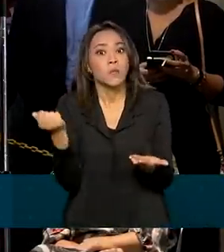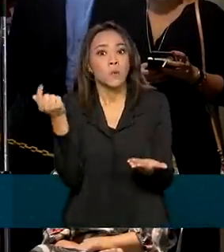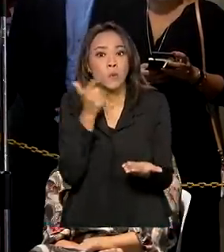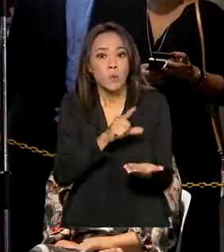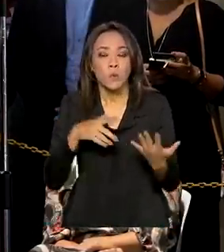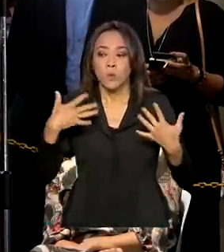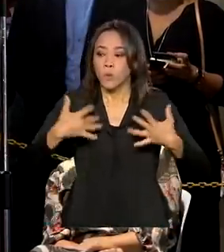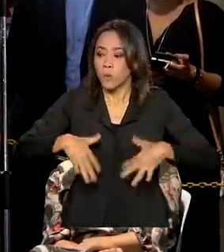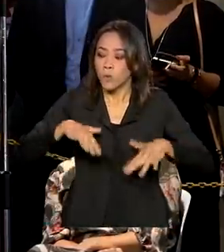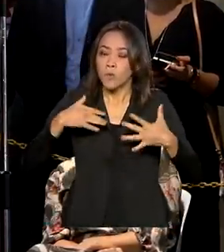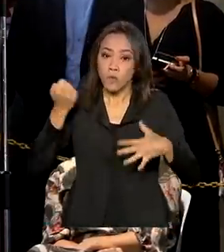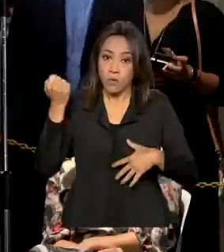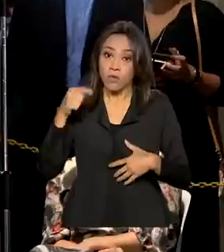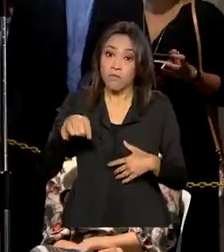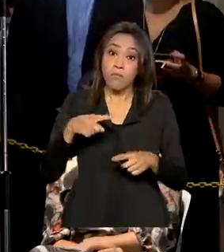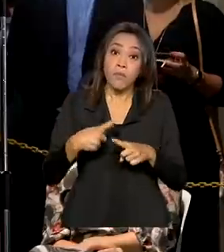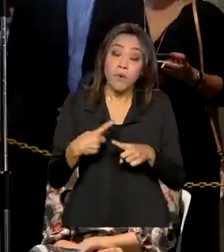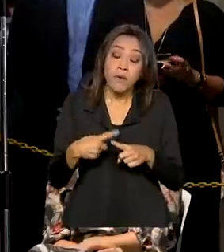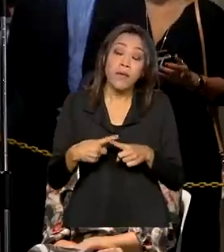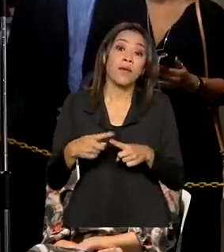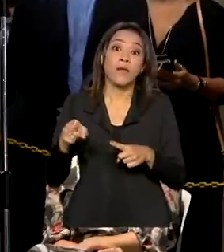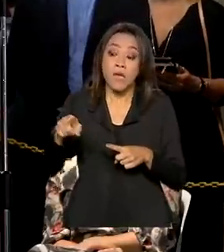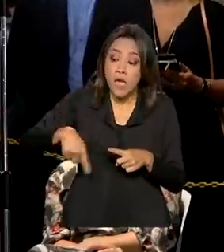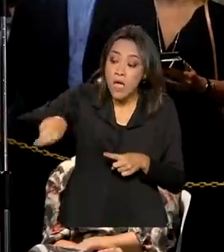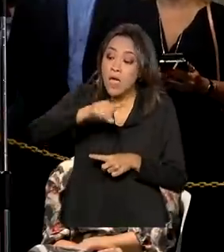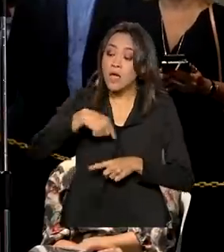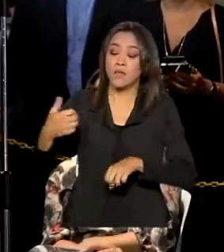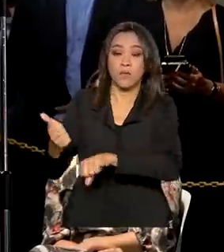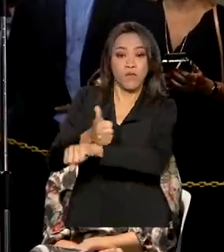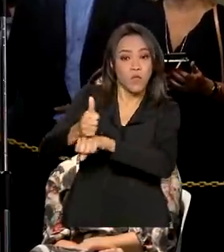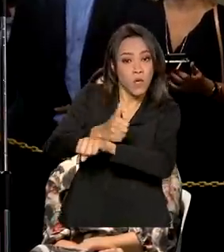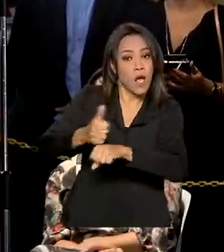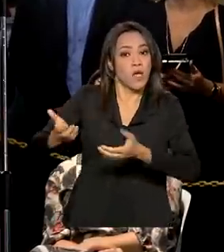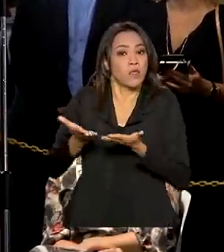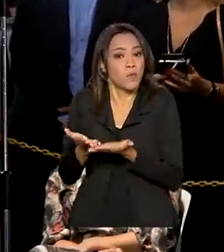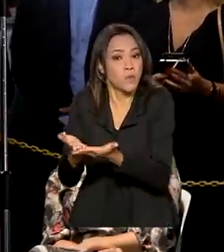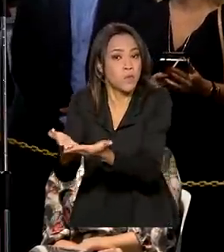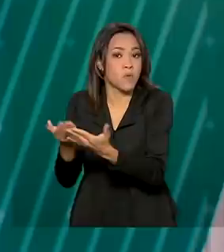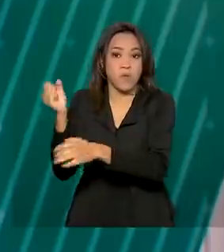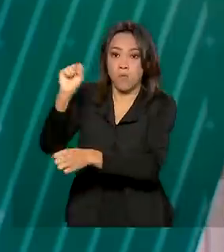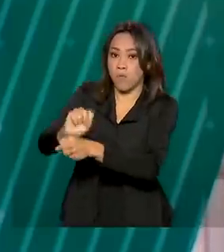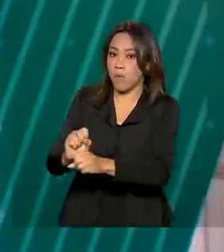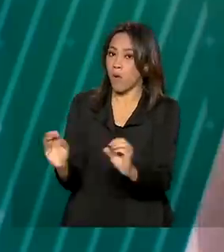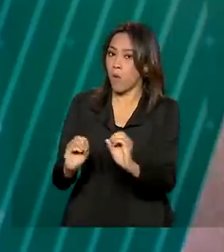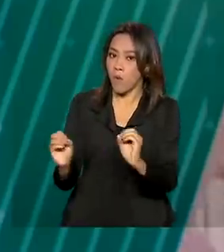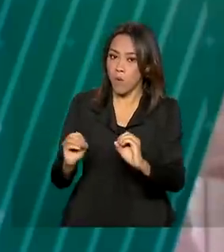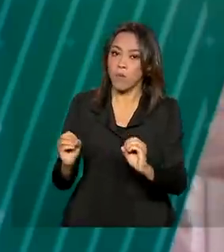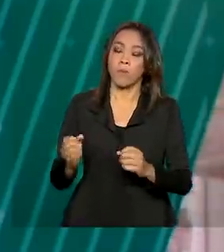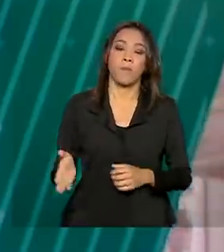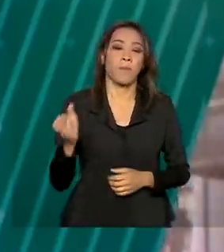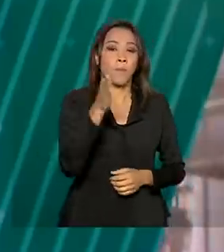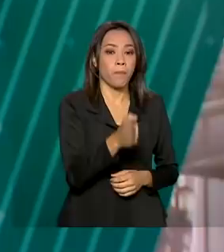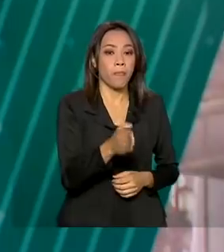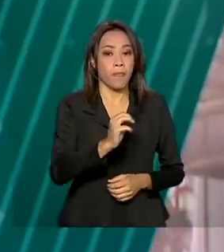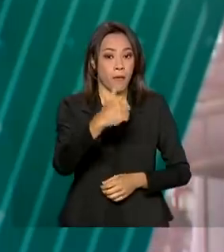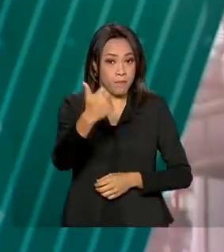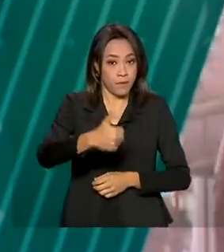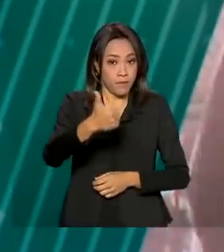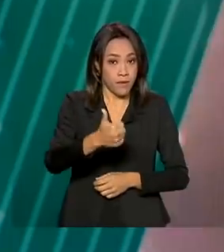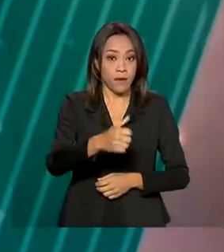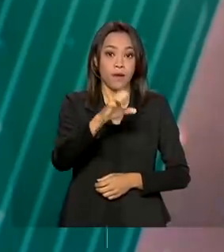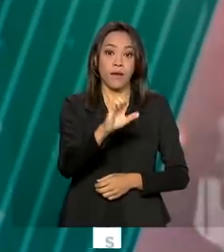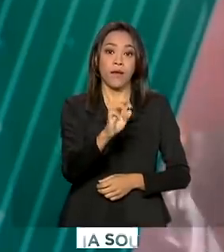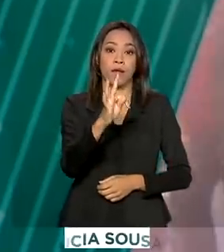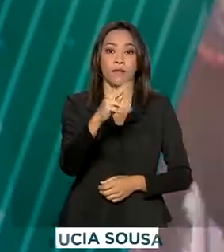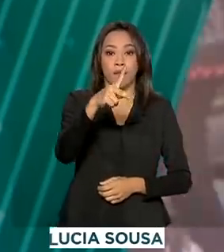possível porque em momento nenhum os trabalhadores portuários se furtaram ao trabalho. A primeira etapa da vacinação